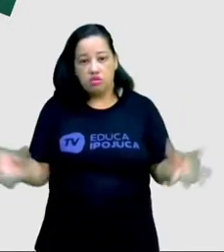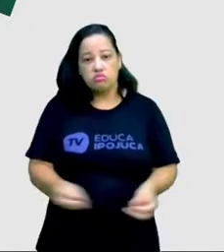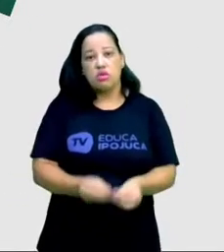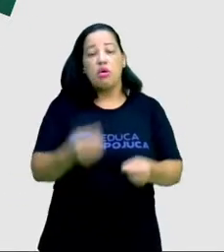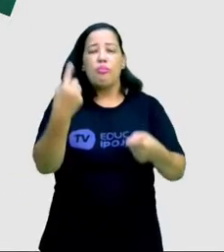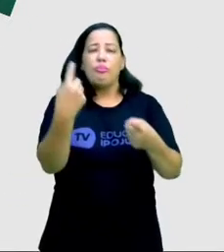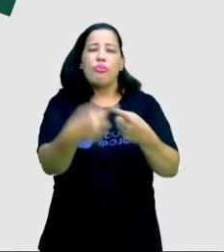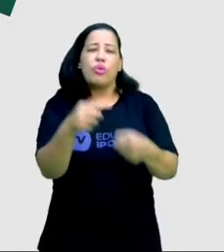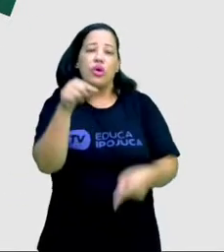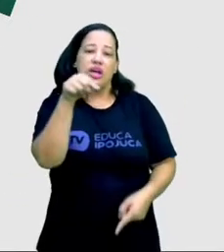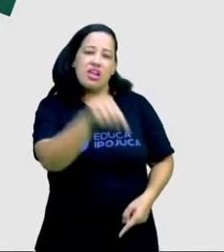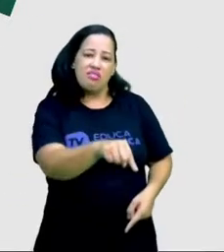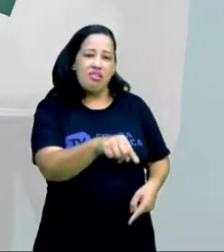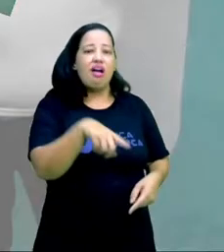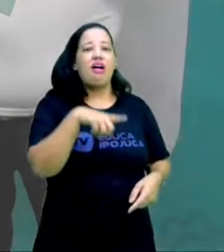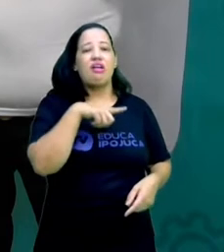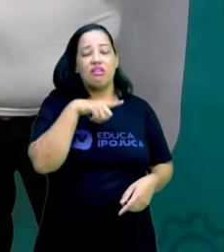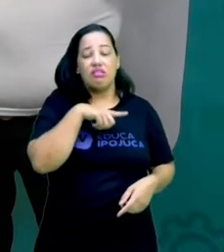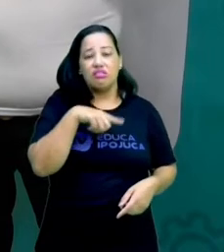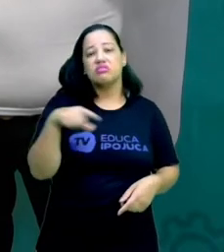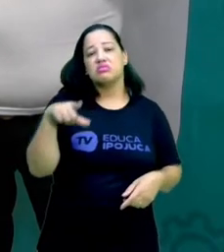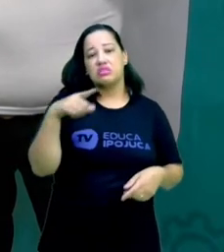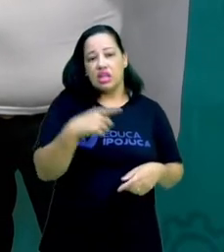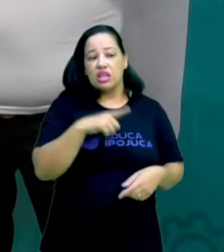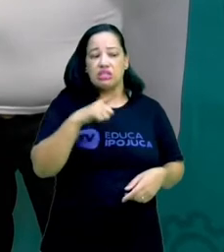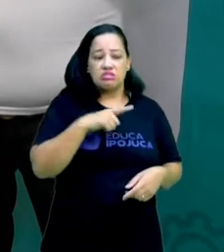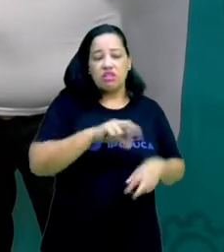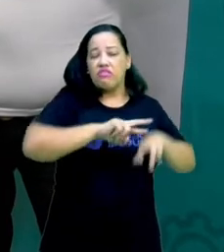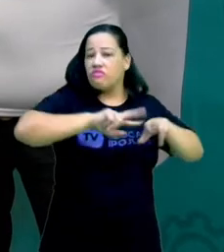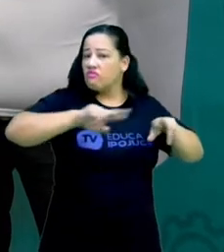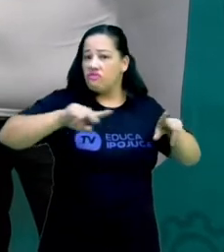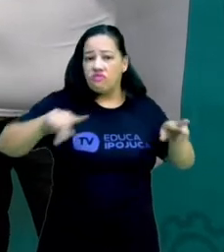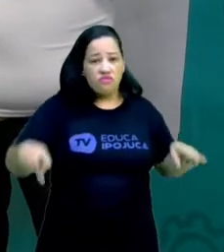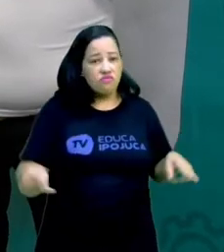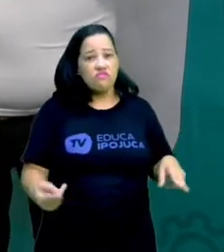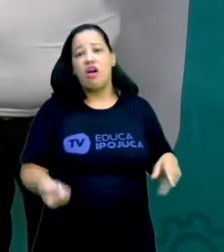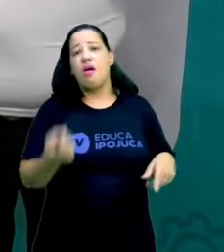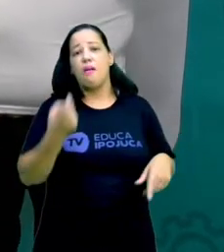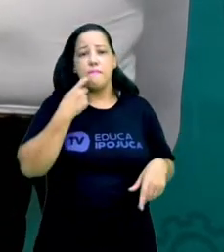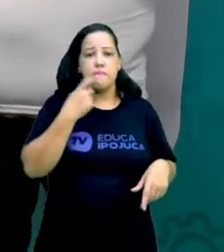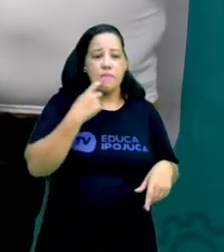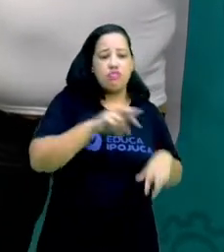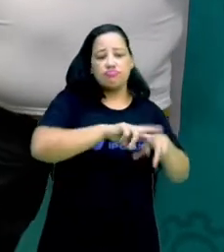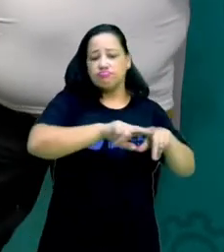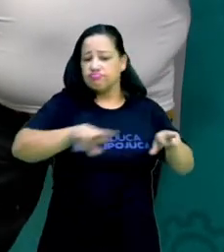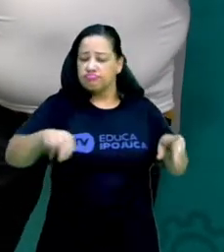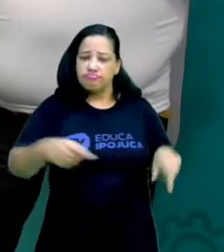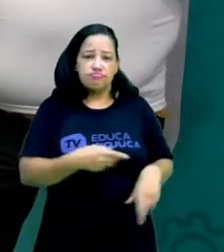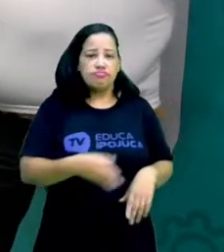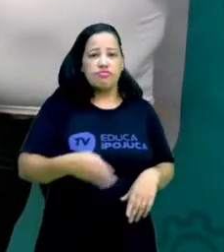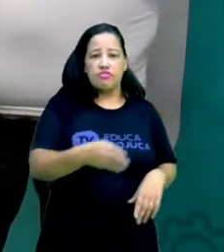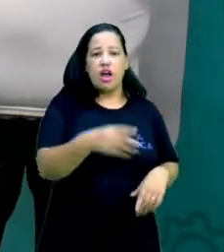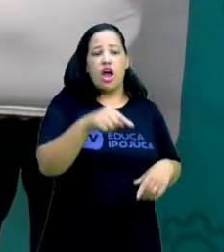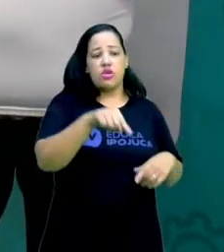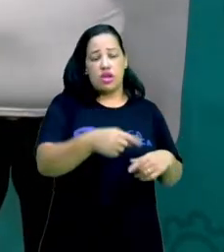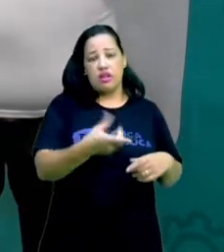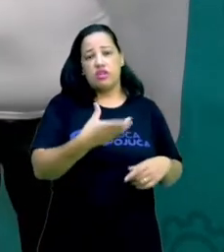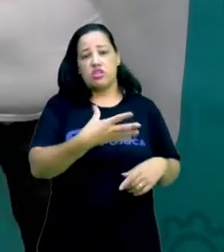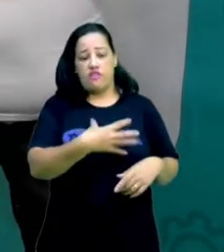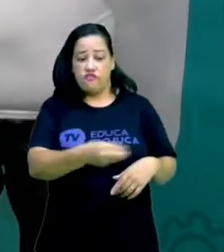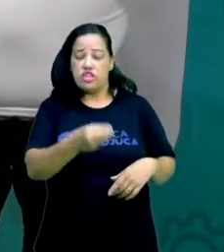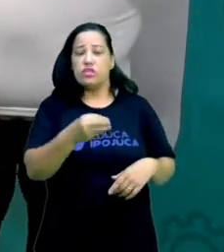marinhos utilizam aquele local ali para a reprodução. E muitos também usam como